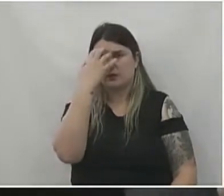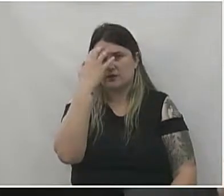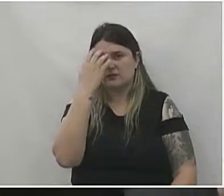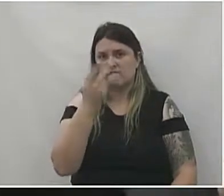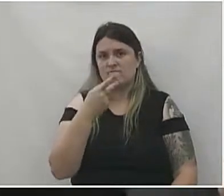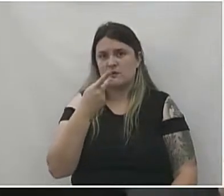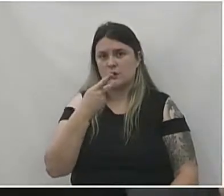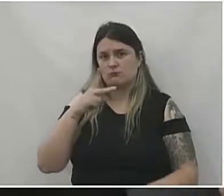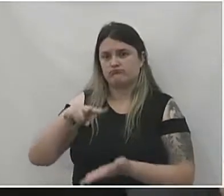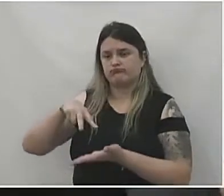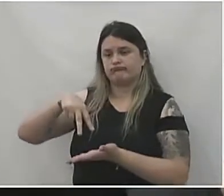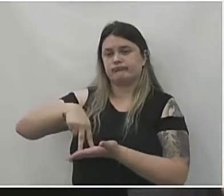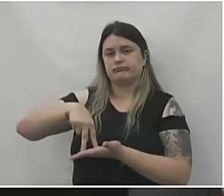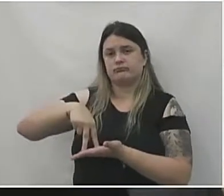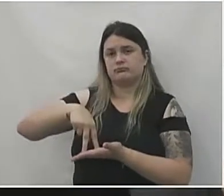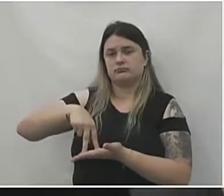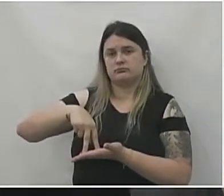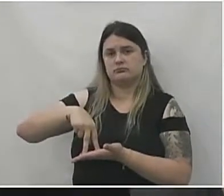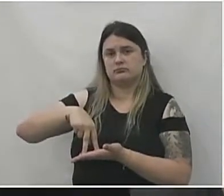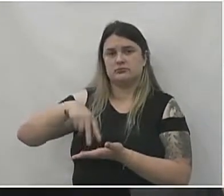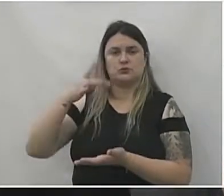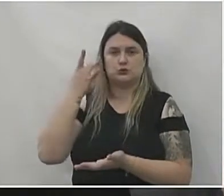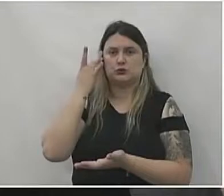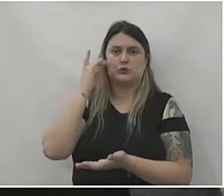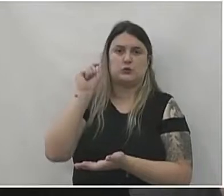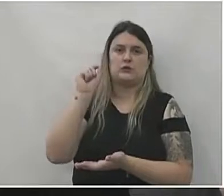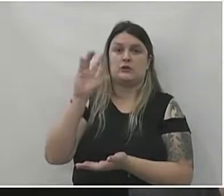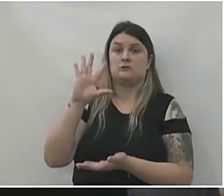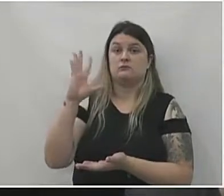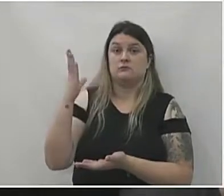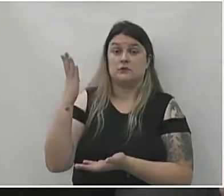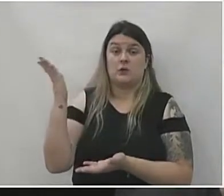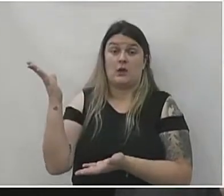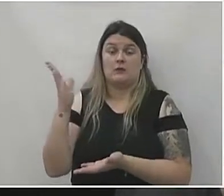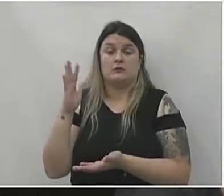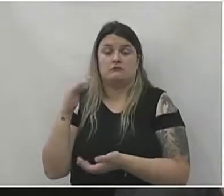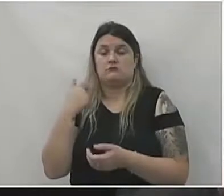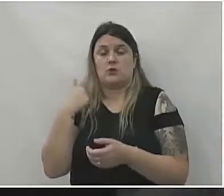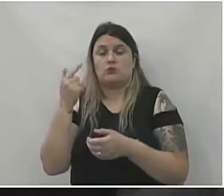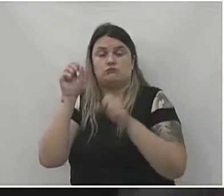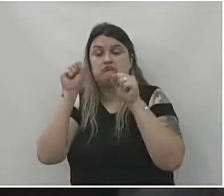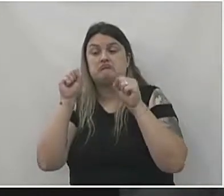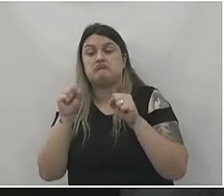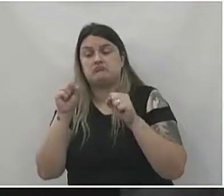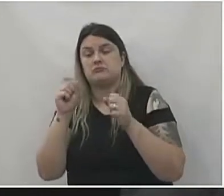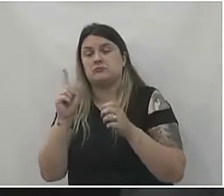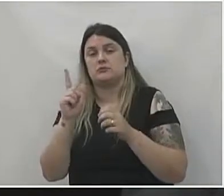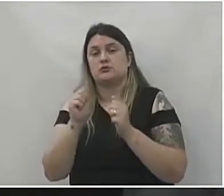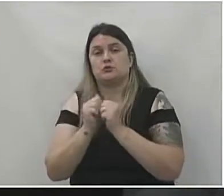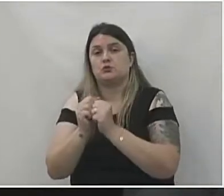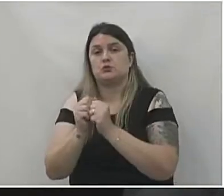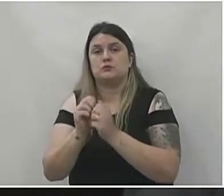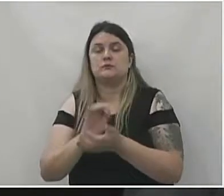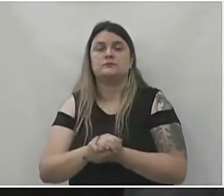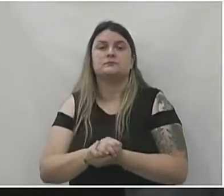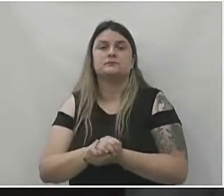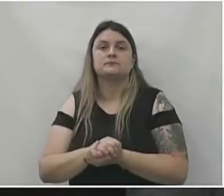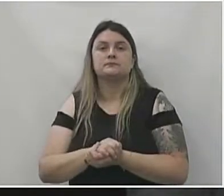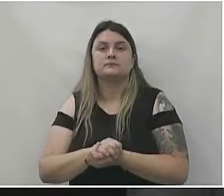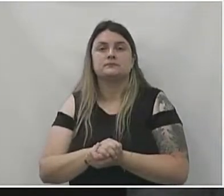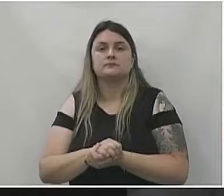à tribuna. Não sei o que aconteceu lá, Thaís, não sei se foram